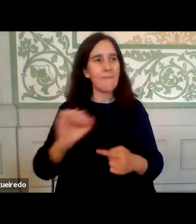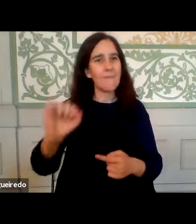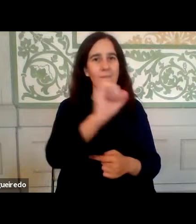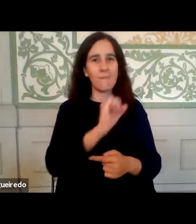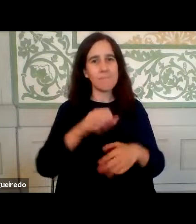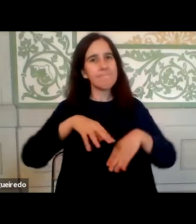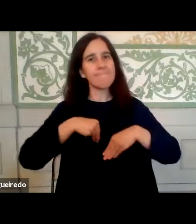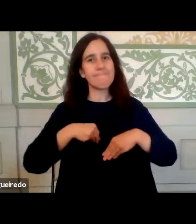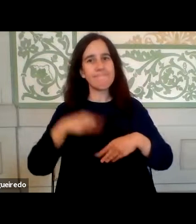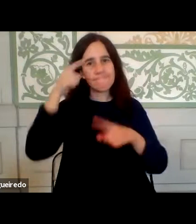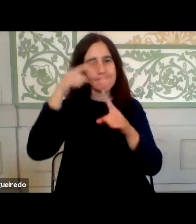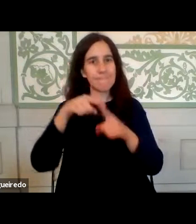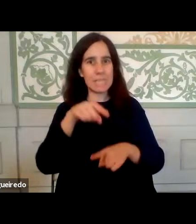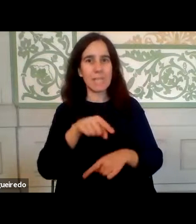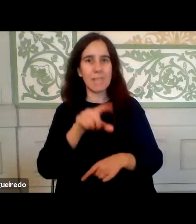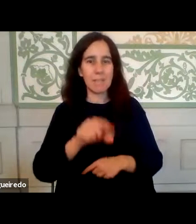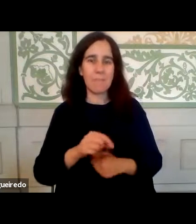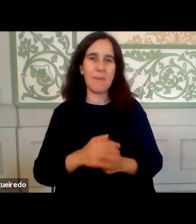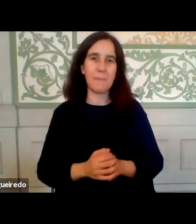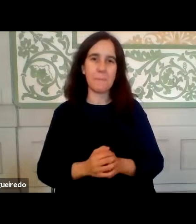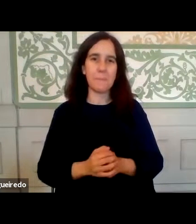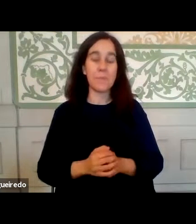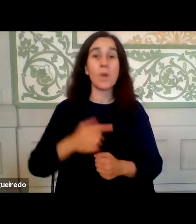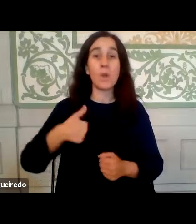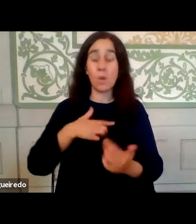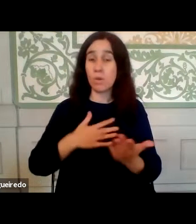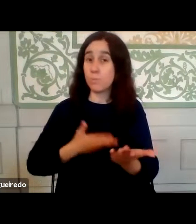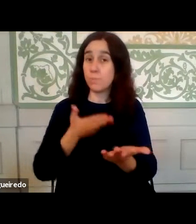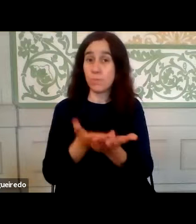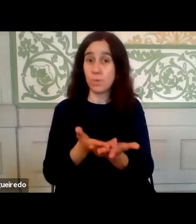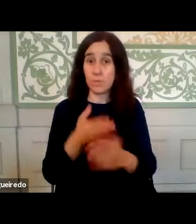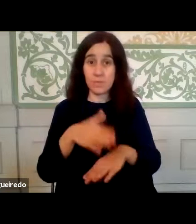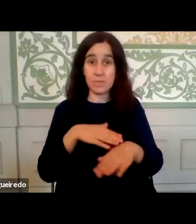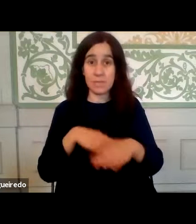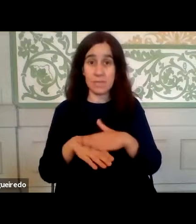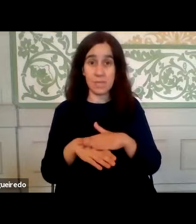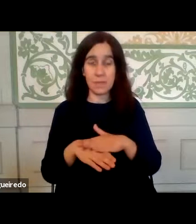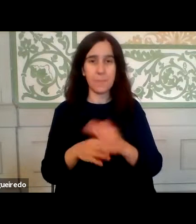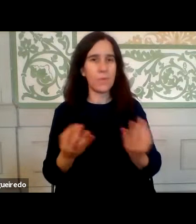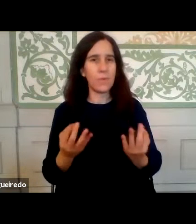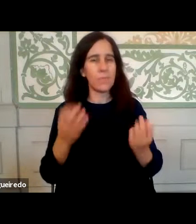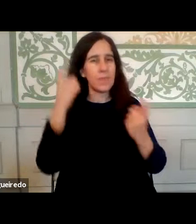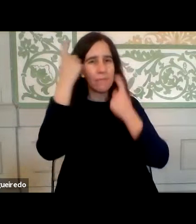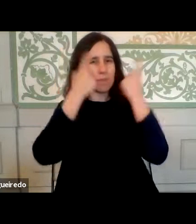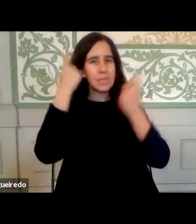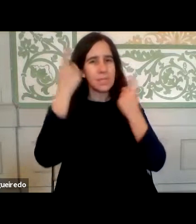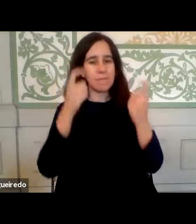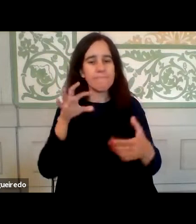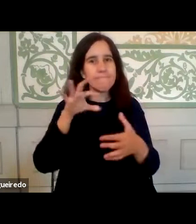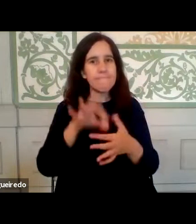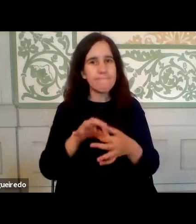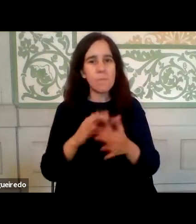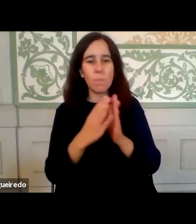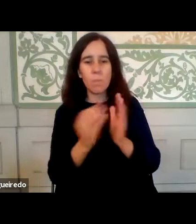propósito também. O que nós propusemos fazer foi uma reflexão em turno dos novos